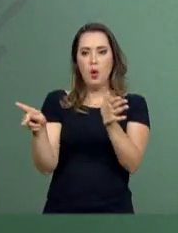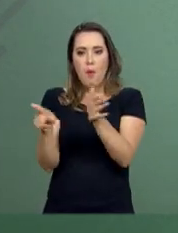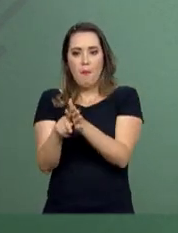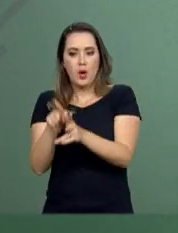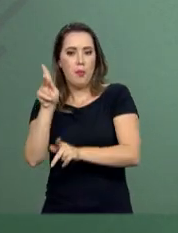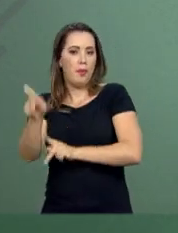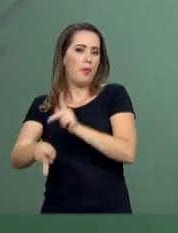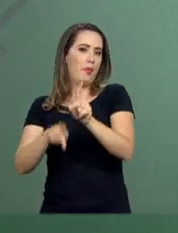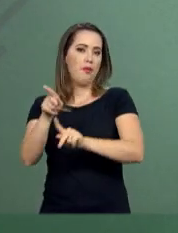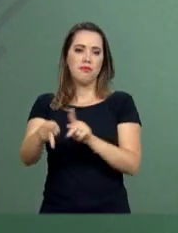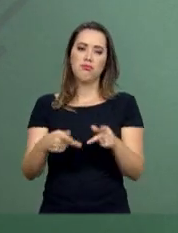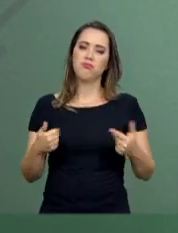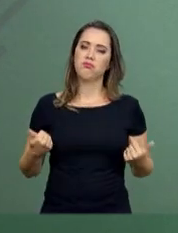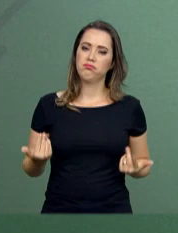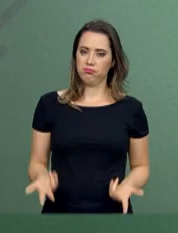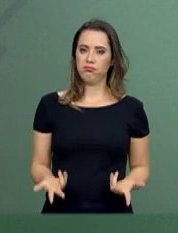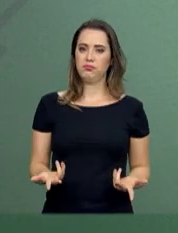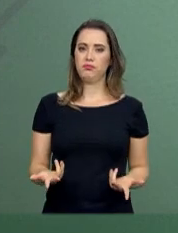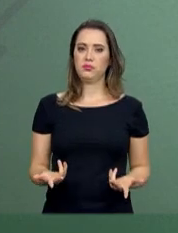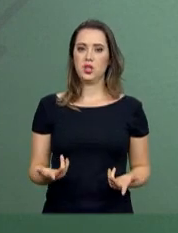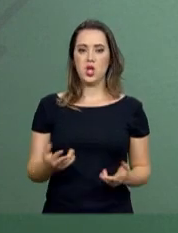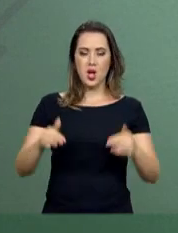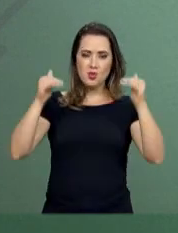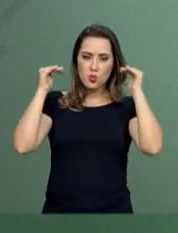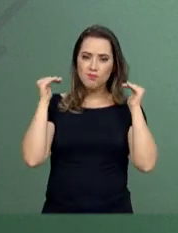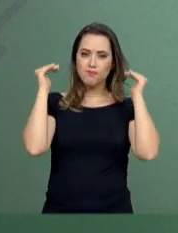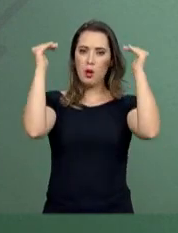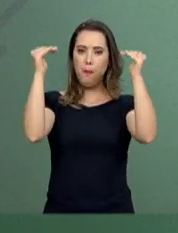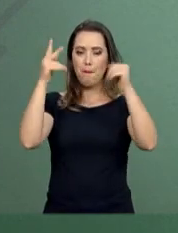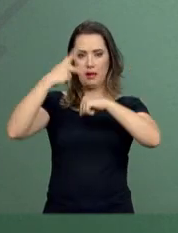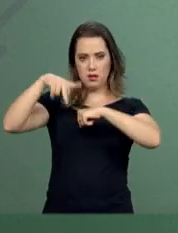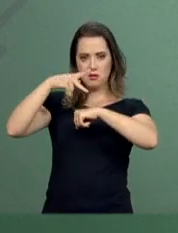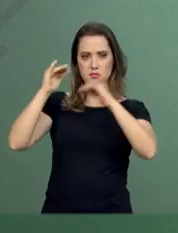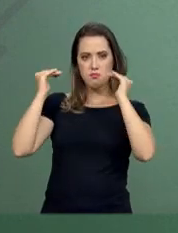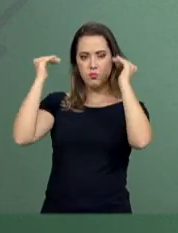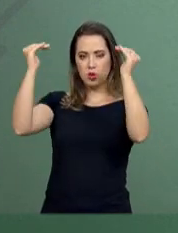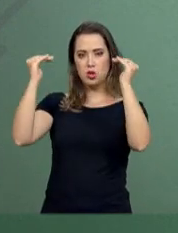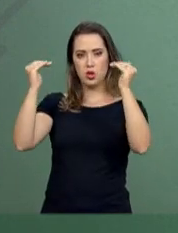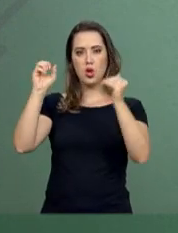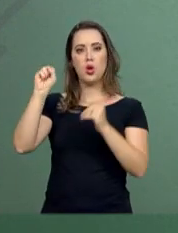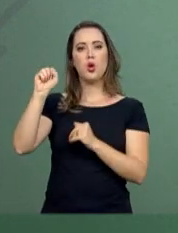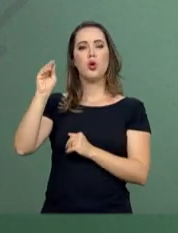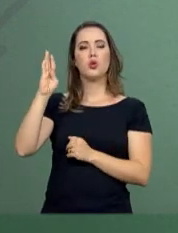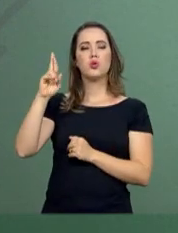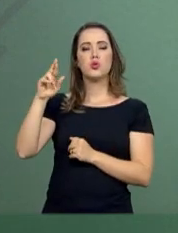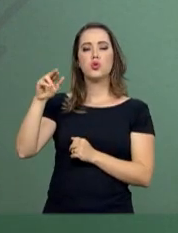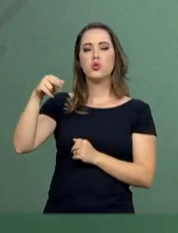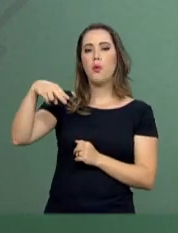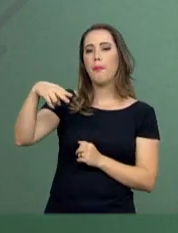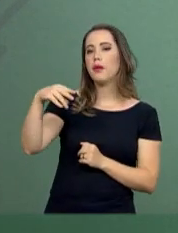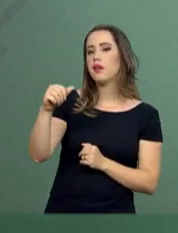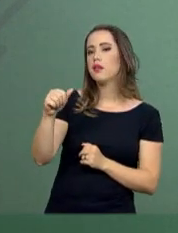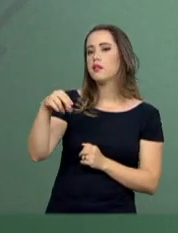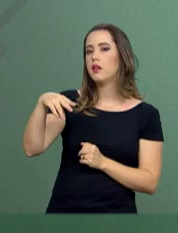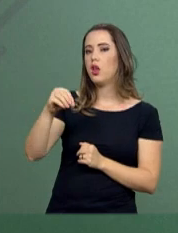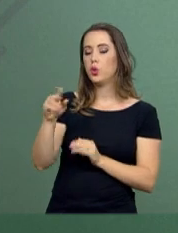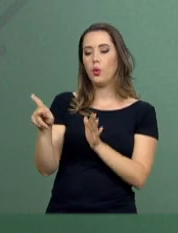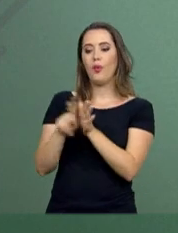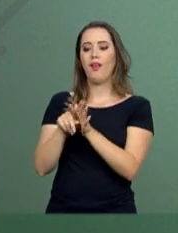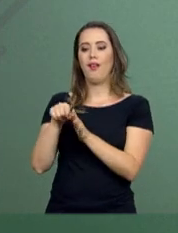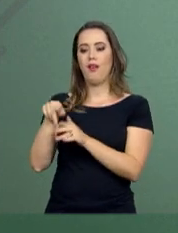cuida do seu povo. A soberania, em qualquer parte do mundo, é do povo.